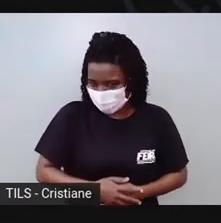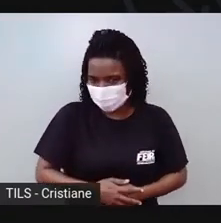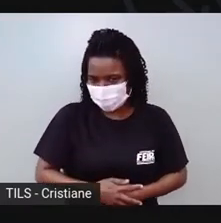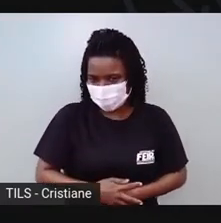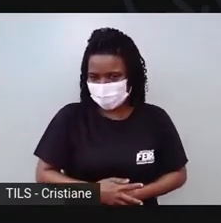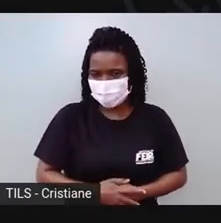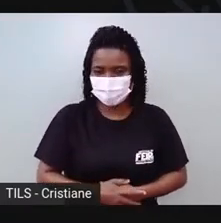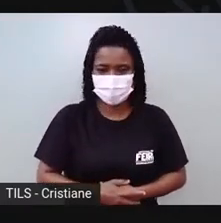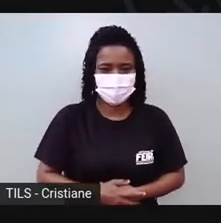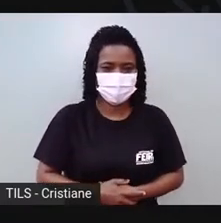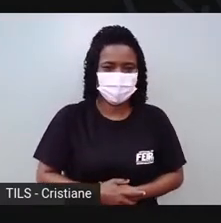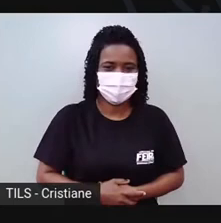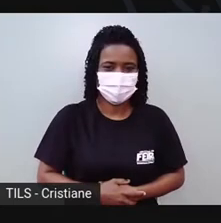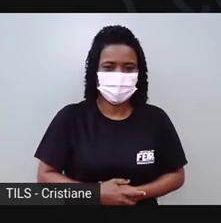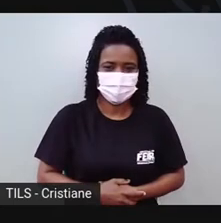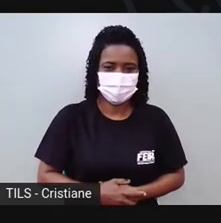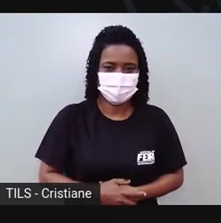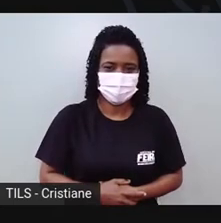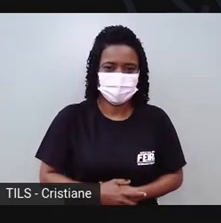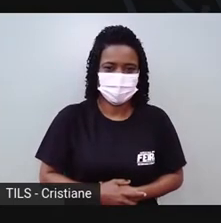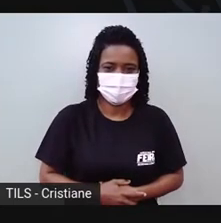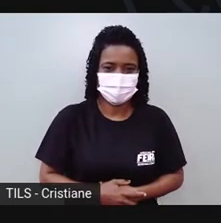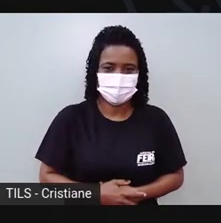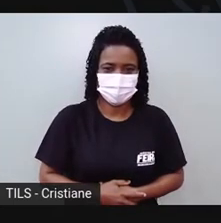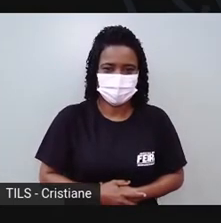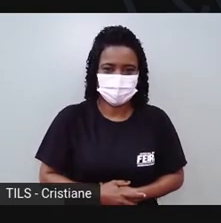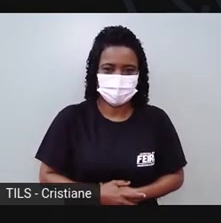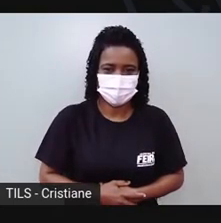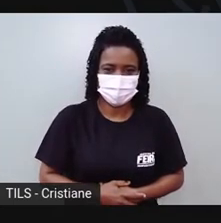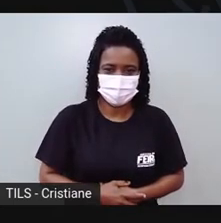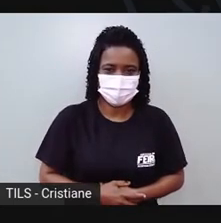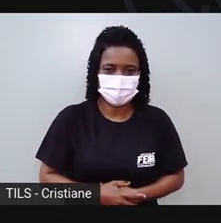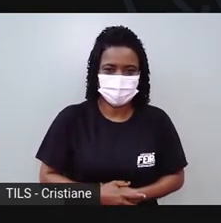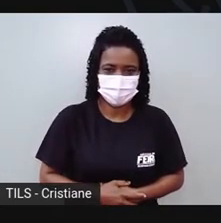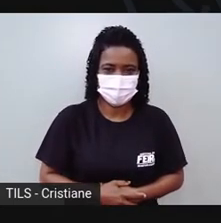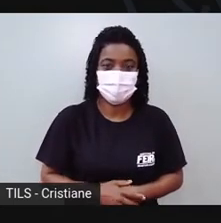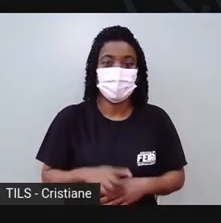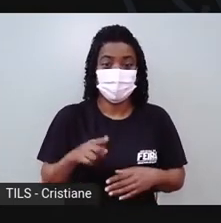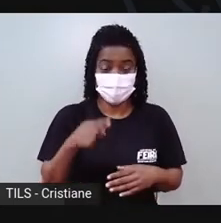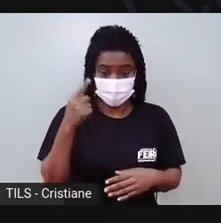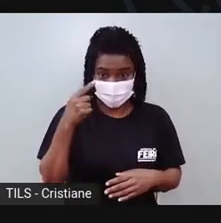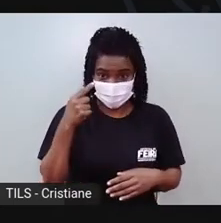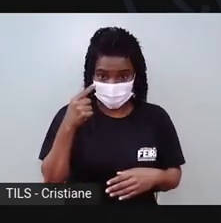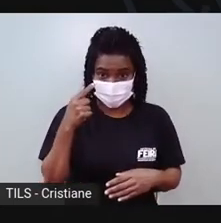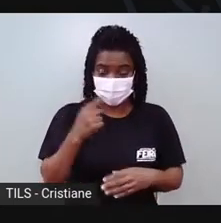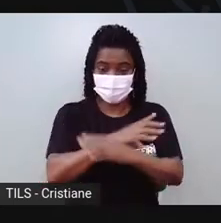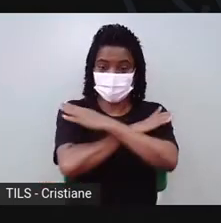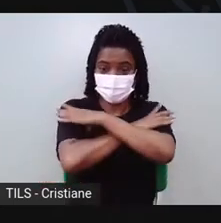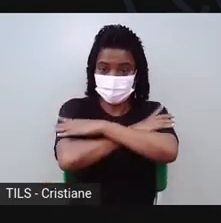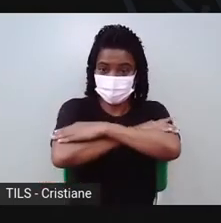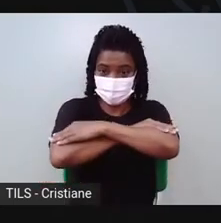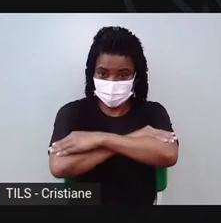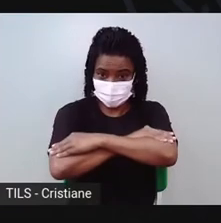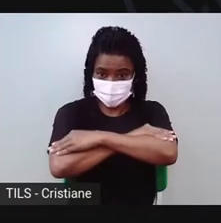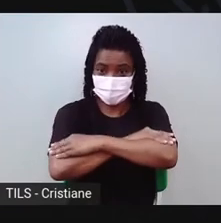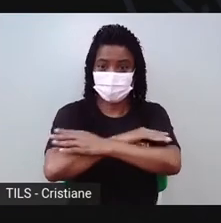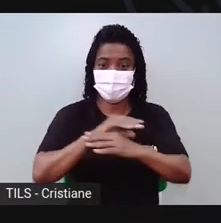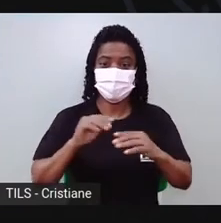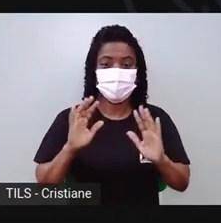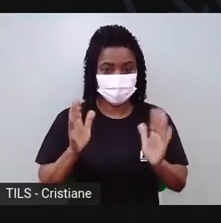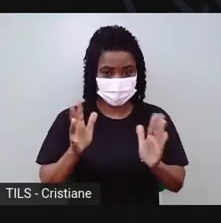Aí, já fiz a mãozinha dele. Aí agora o pezinho, a mesma coisa. A gente vai dar uma raspadinha aqui, ó,